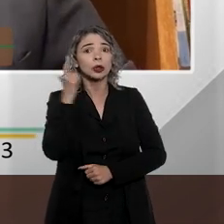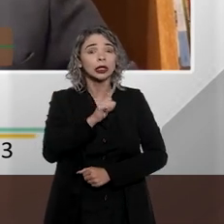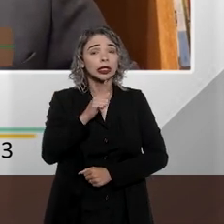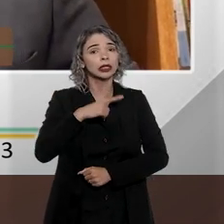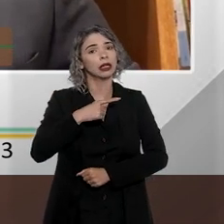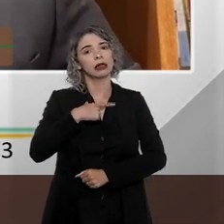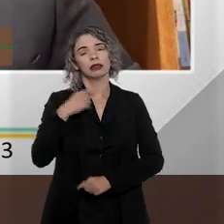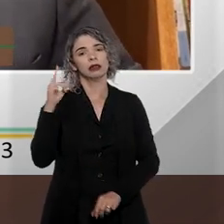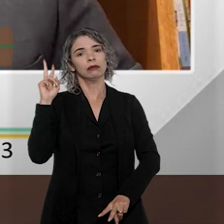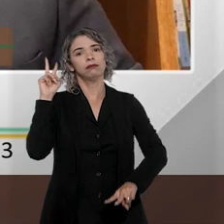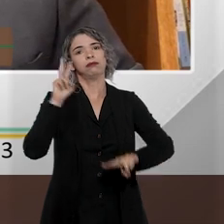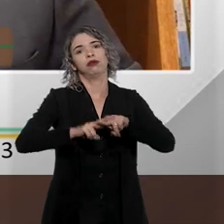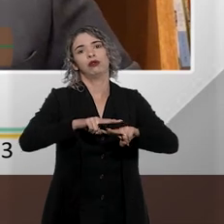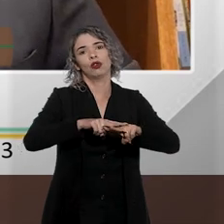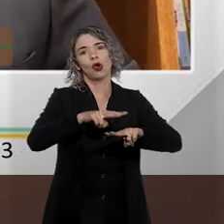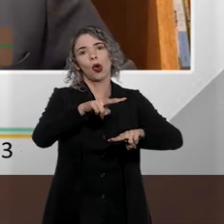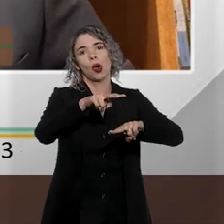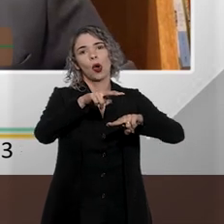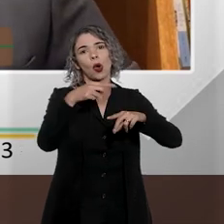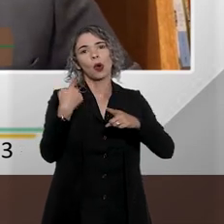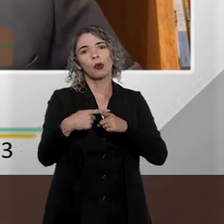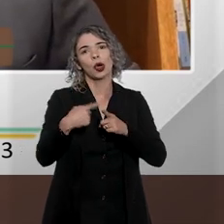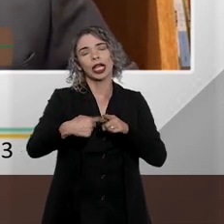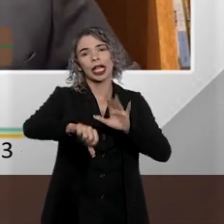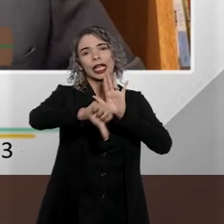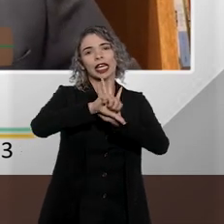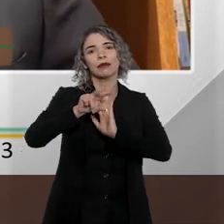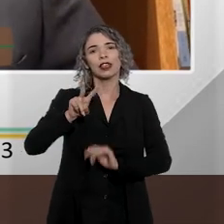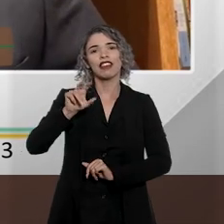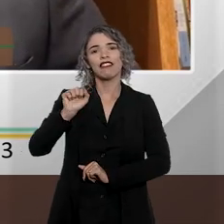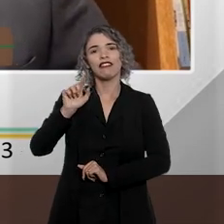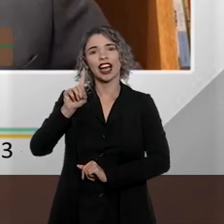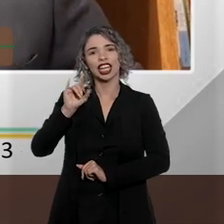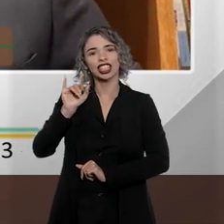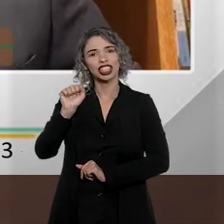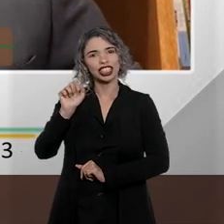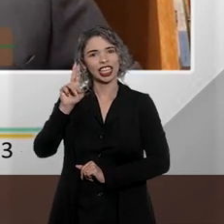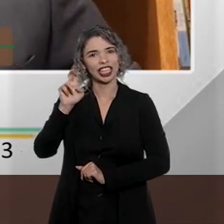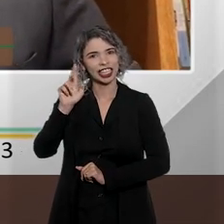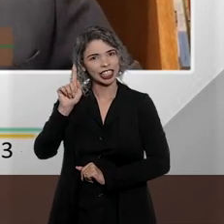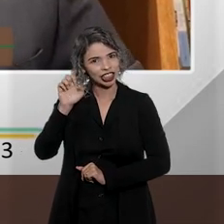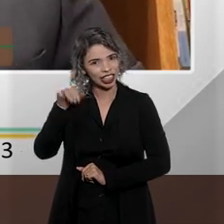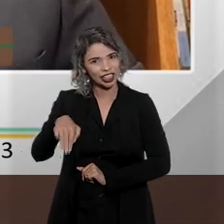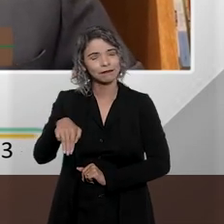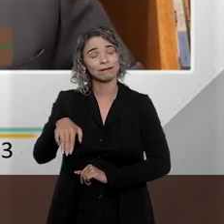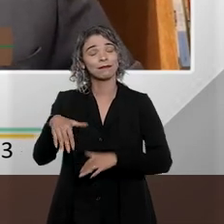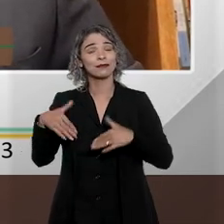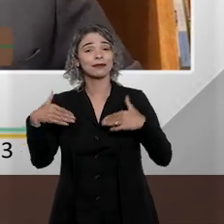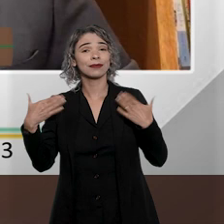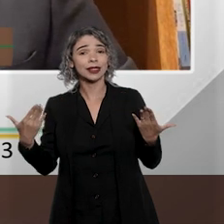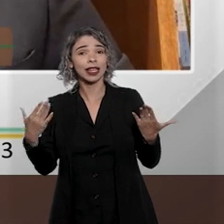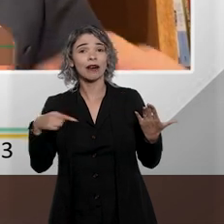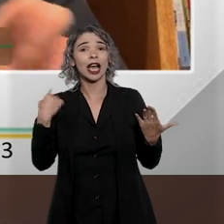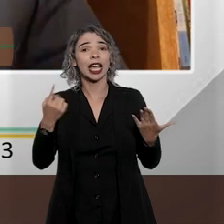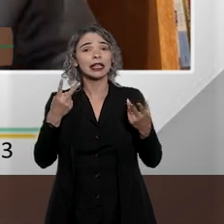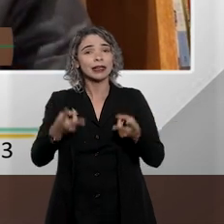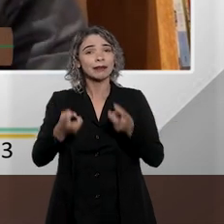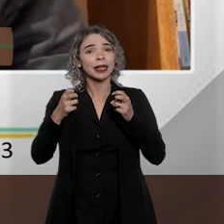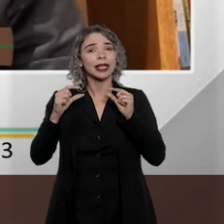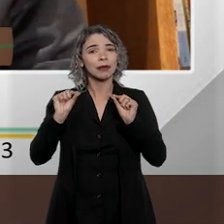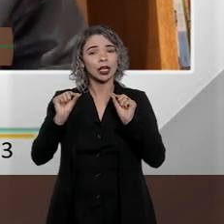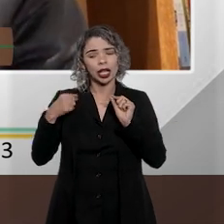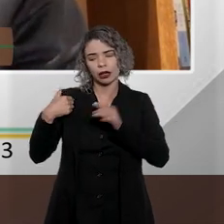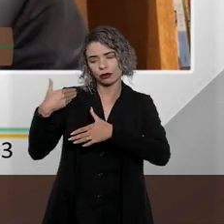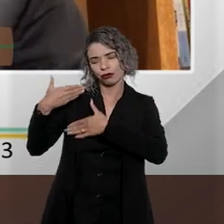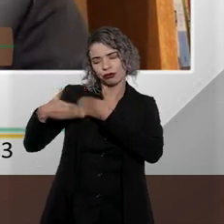ela é enquadrada no crime de vadiagem e era encarcerada. E o encarceramento começa a partir daí. Aí, a gente vê um longo